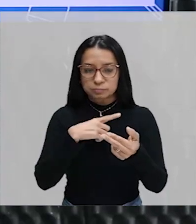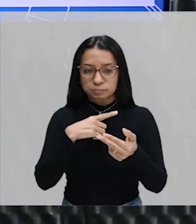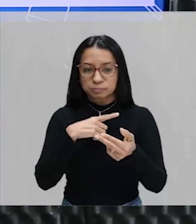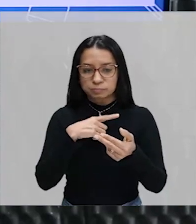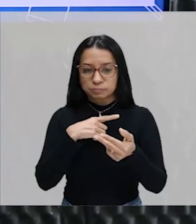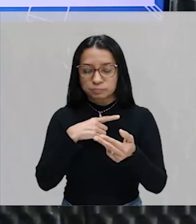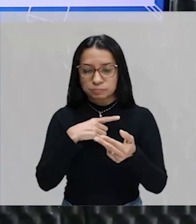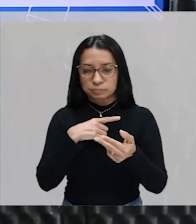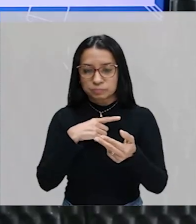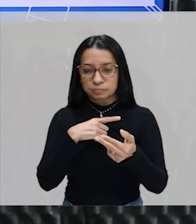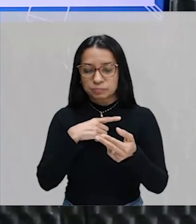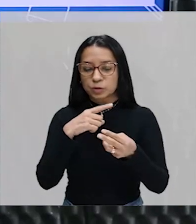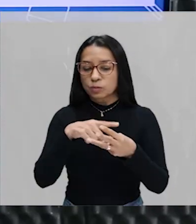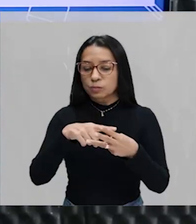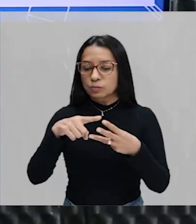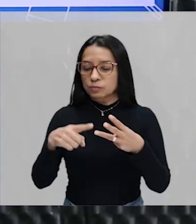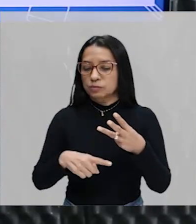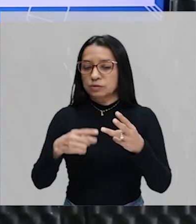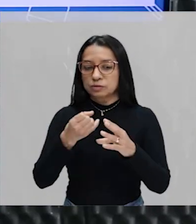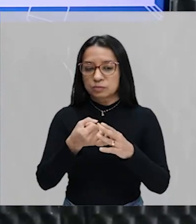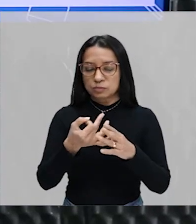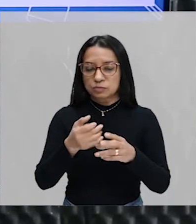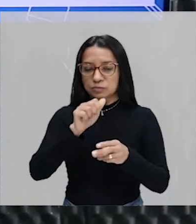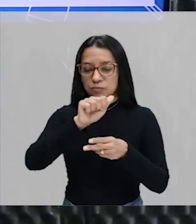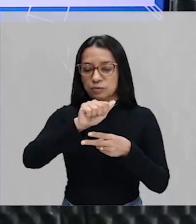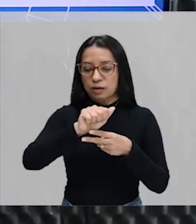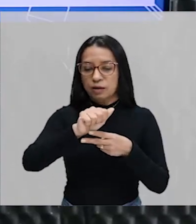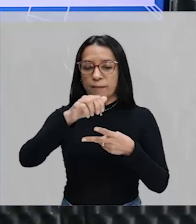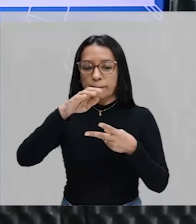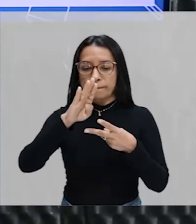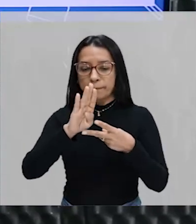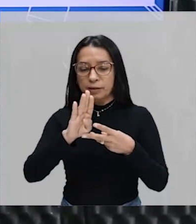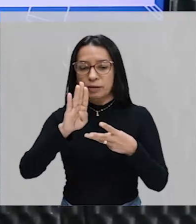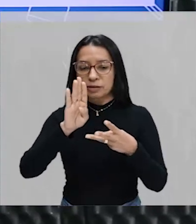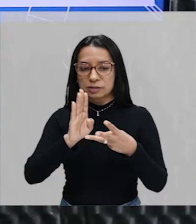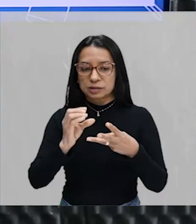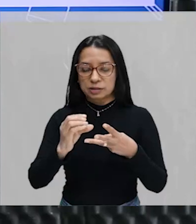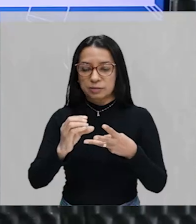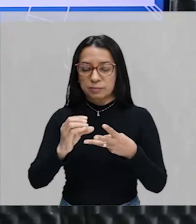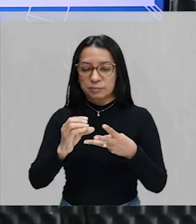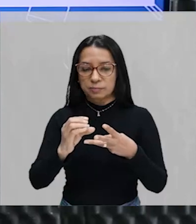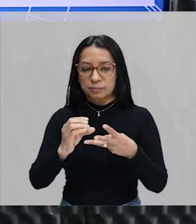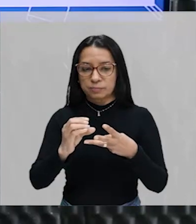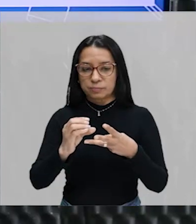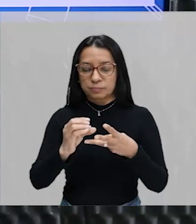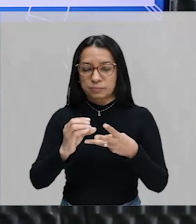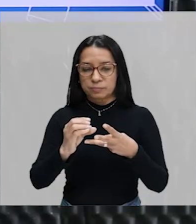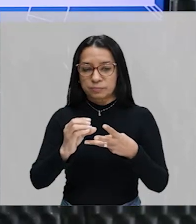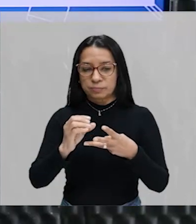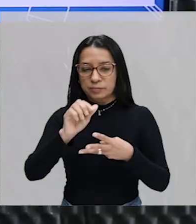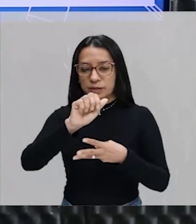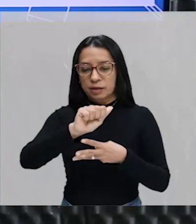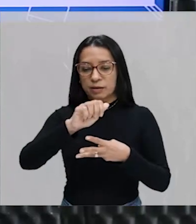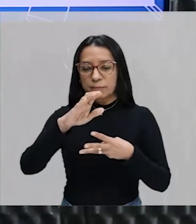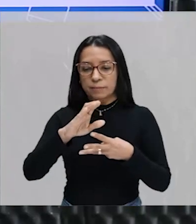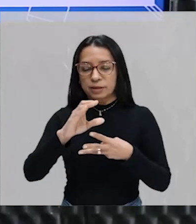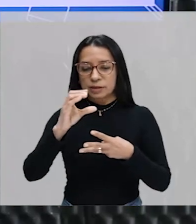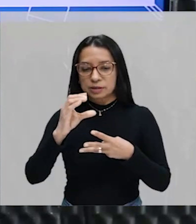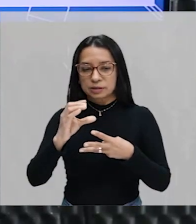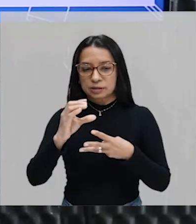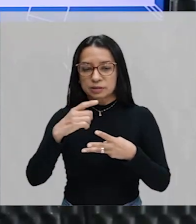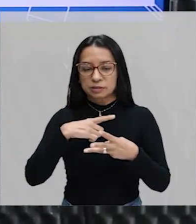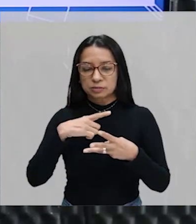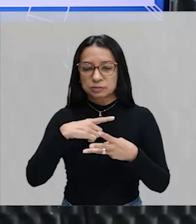nos três conjuntos, tá? No caso aqui, ABC tem o C. Nós fizemos até a